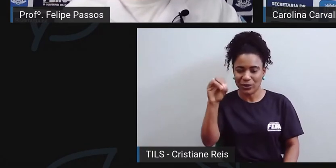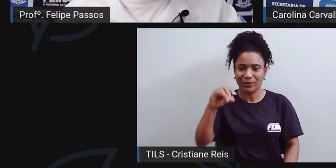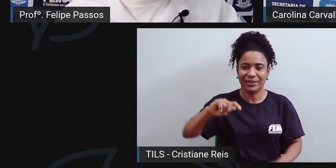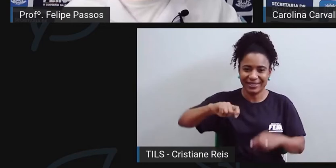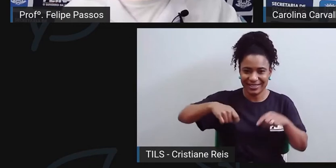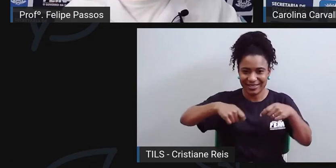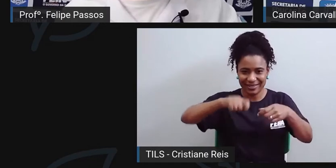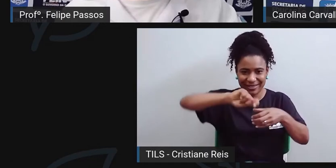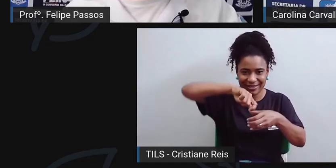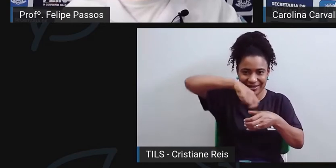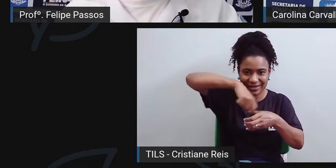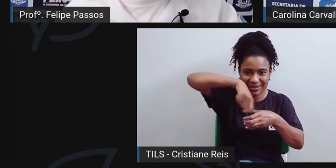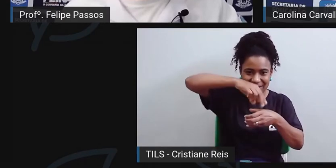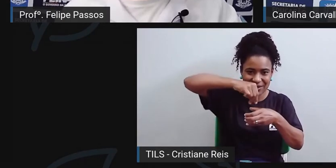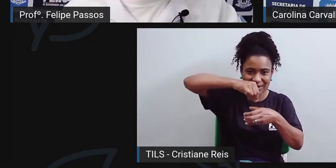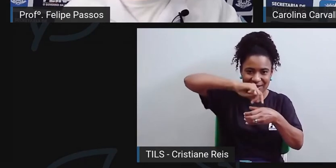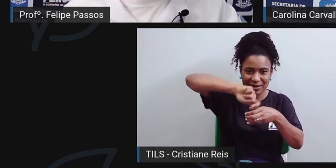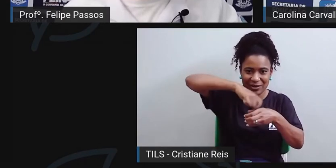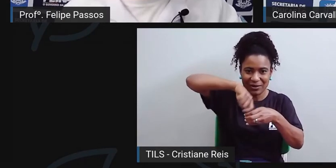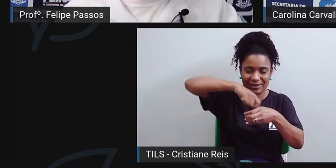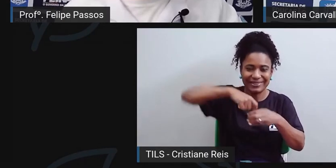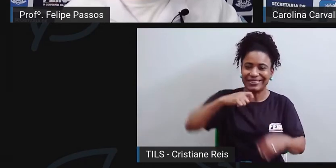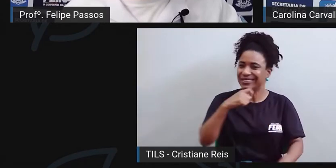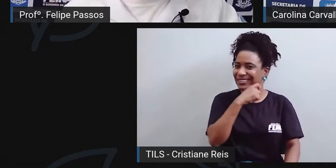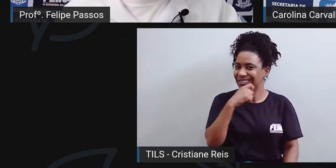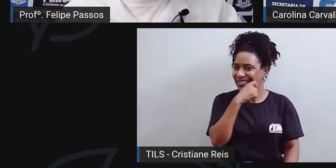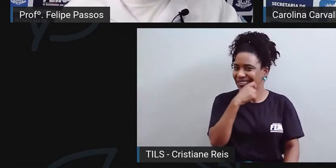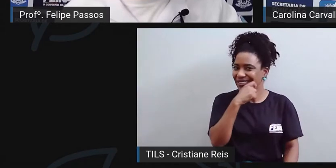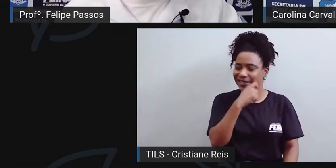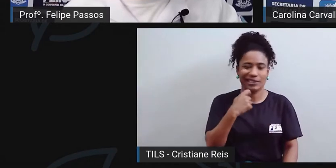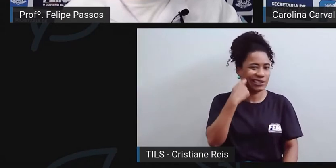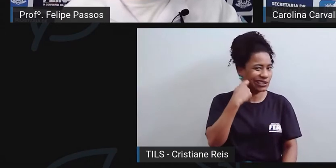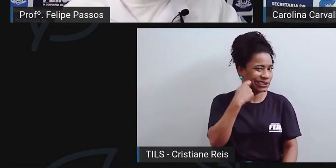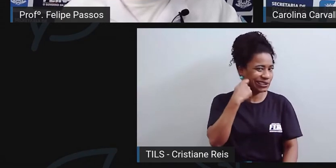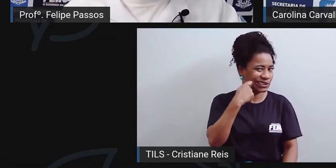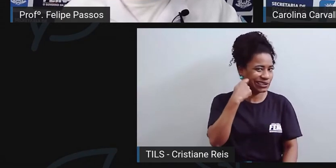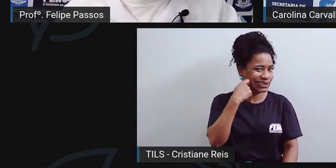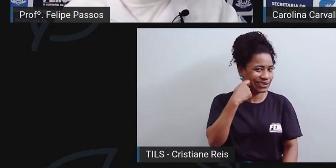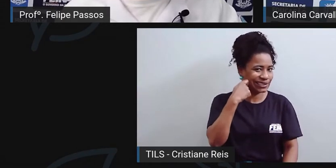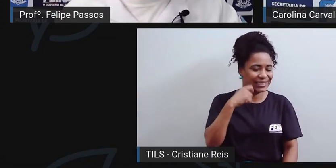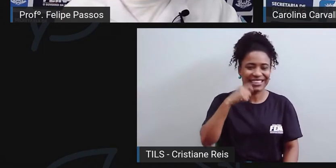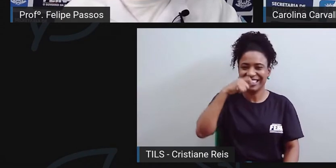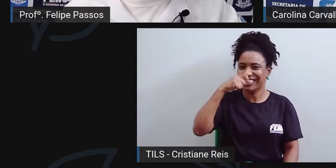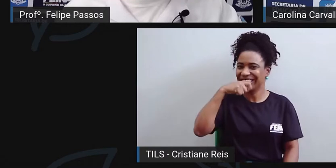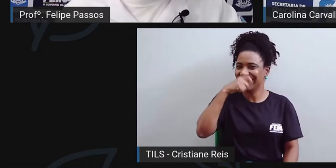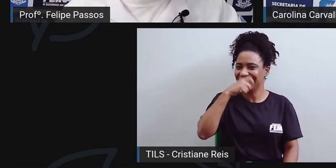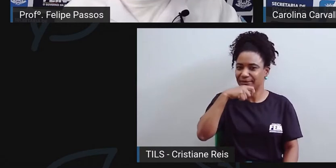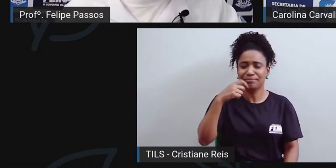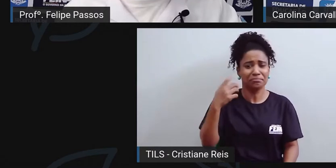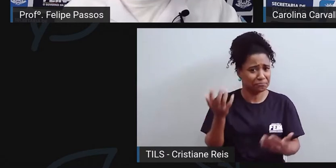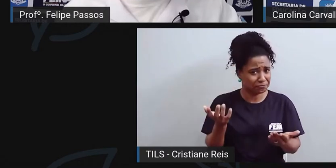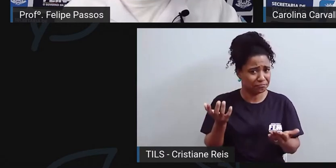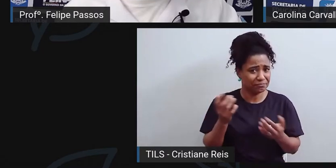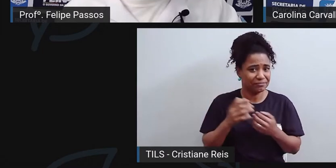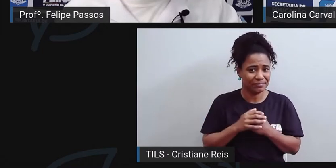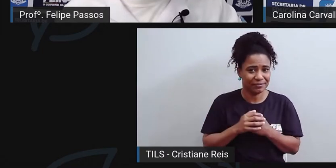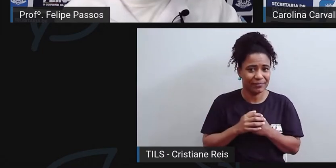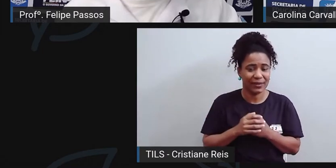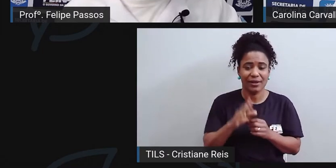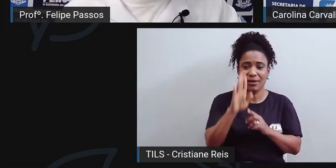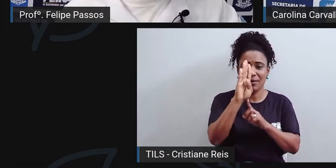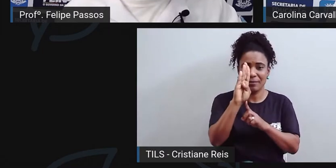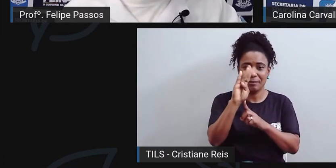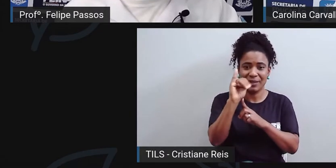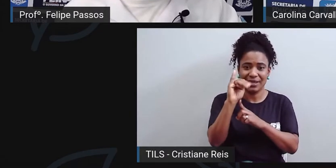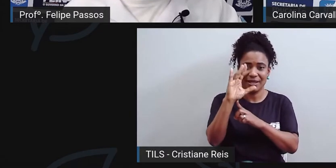ou com algum outro tipo de substância. Então, o bicarbonato de sódio, ele é uma substância, é um